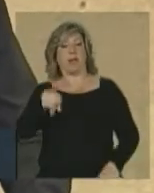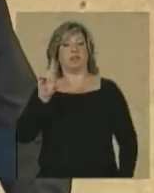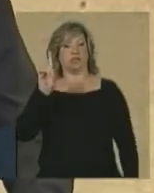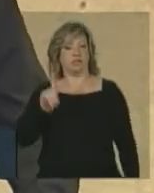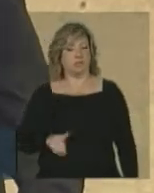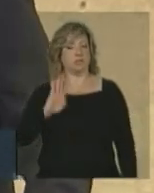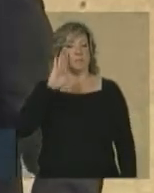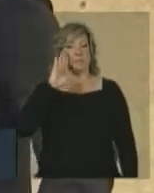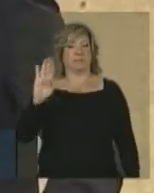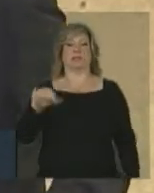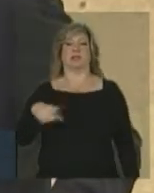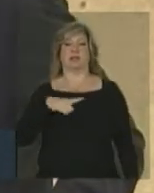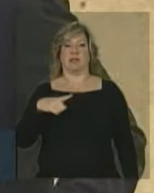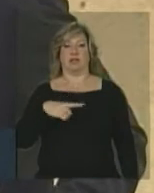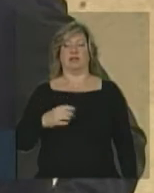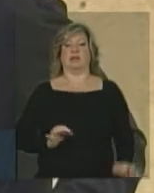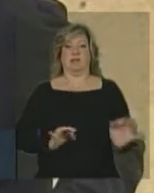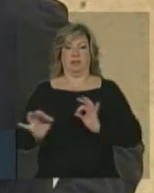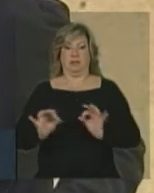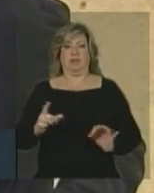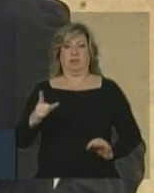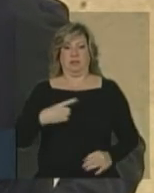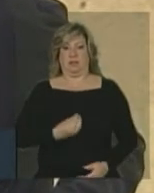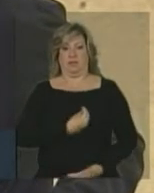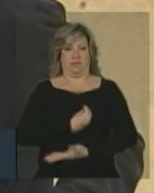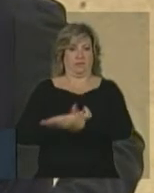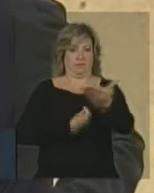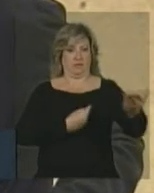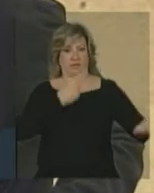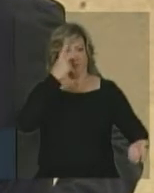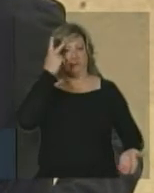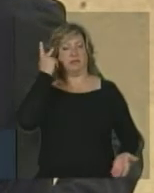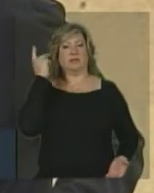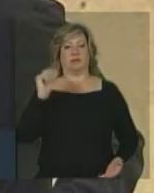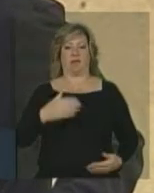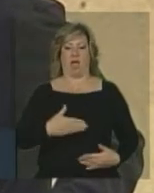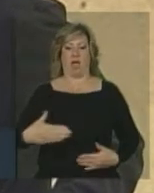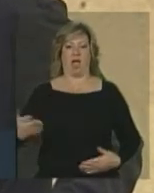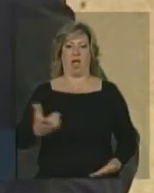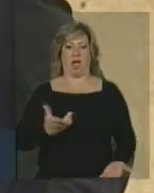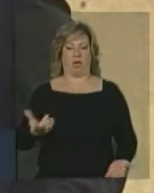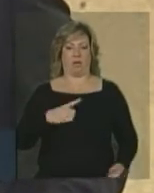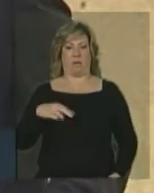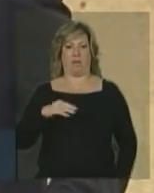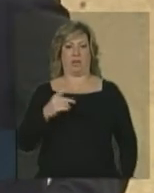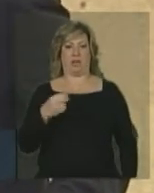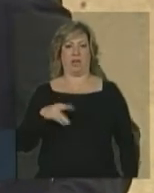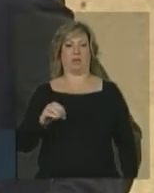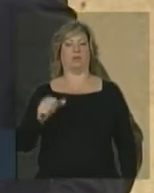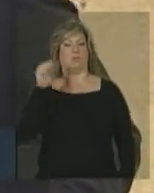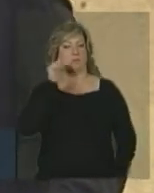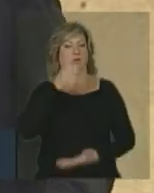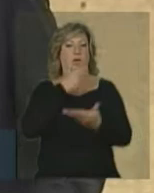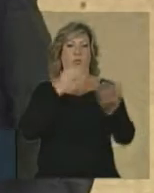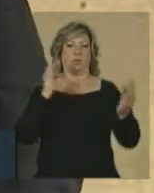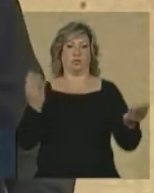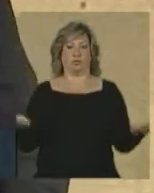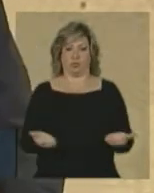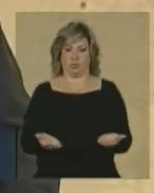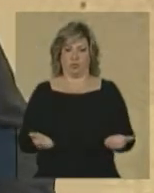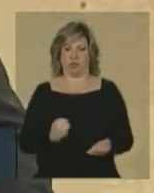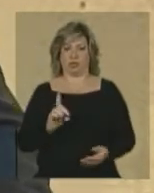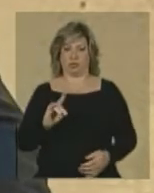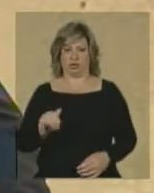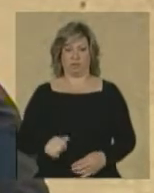fundamentais que governam e disciplinam a vida dos tempos modernos, dos homens e das mulheres dos nossos tempos.